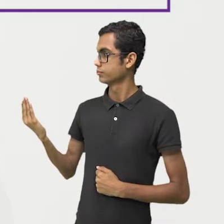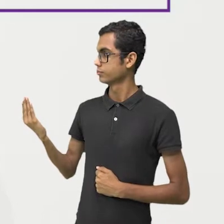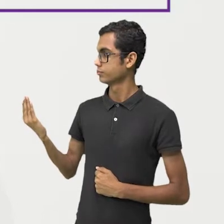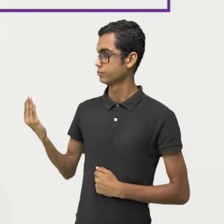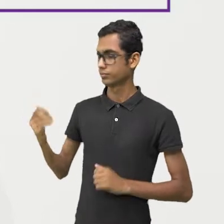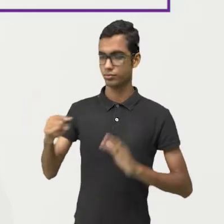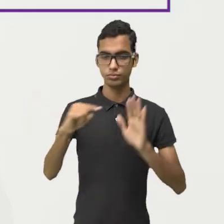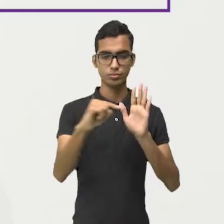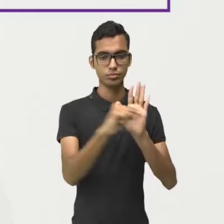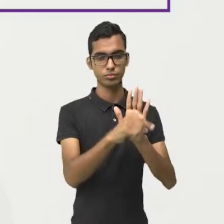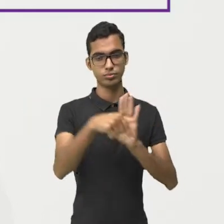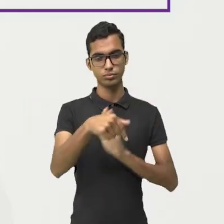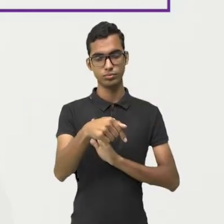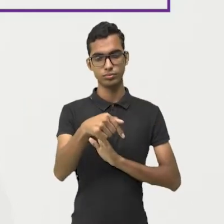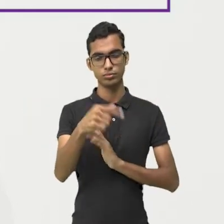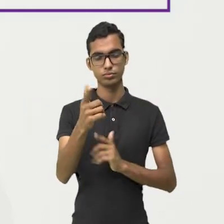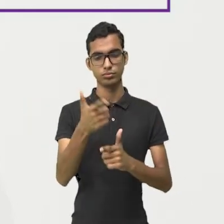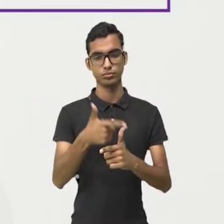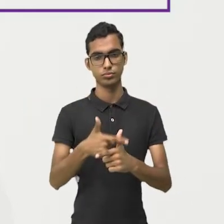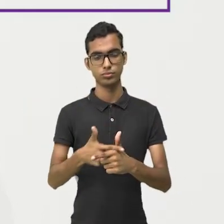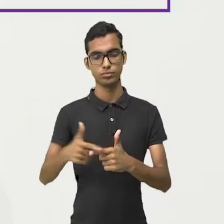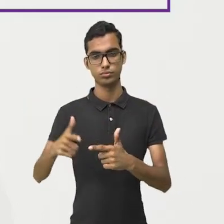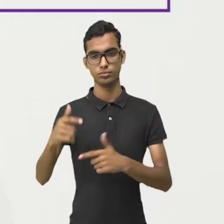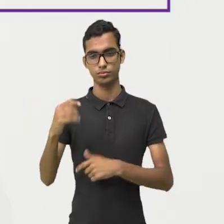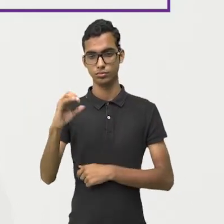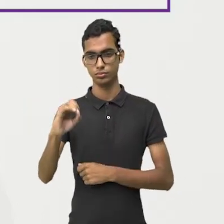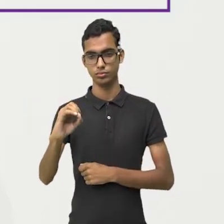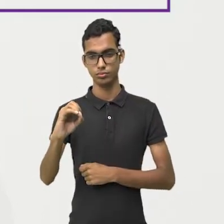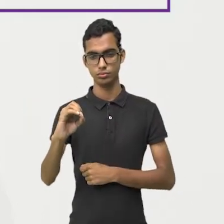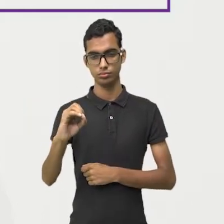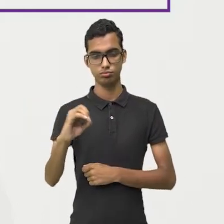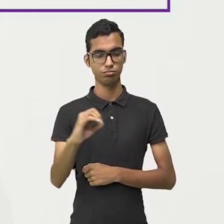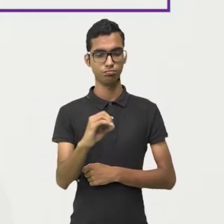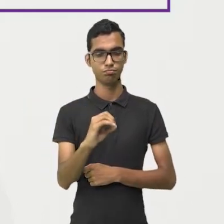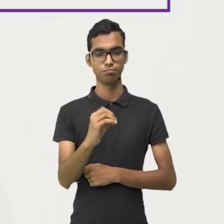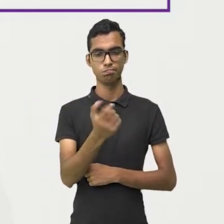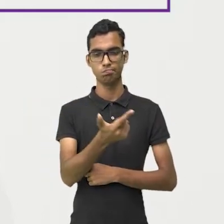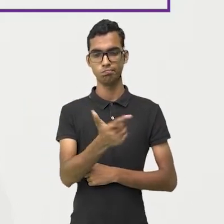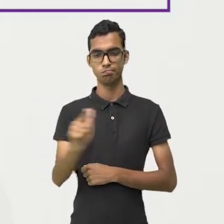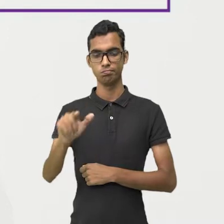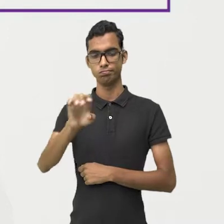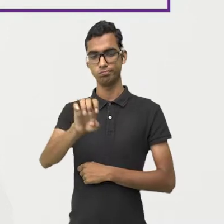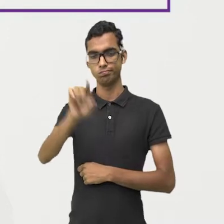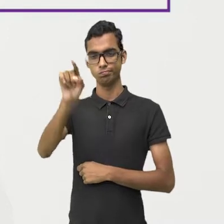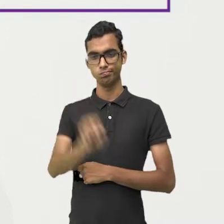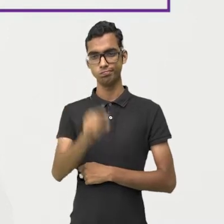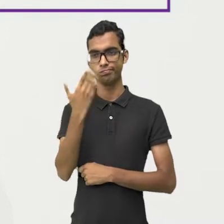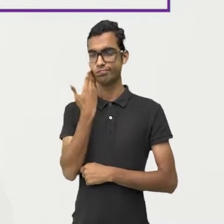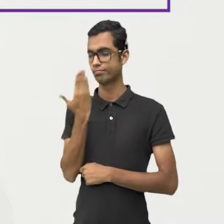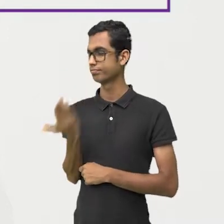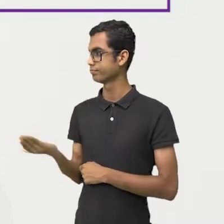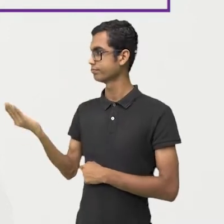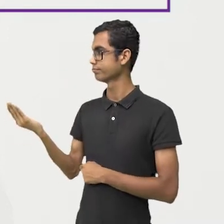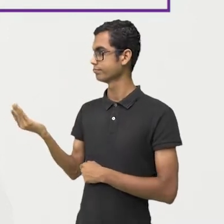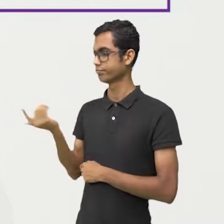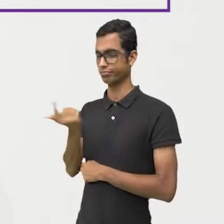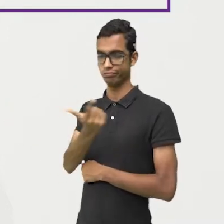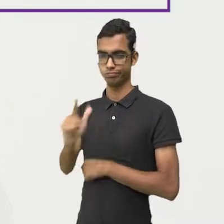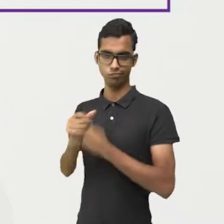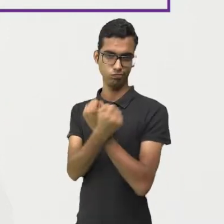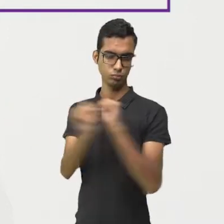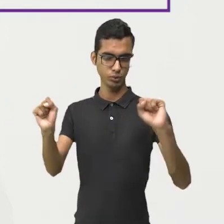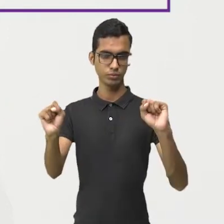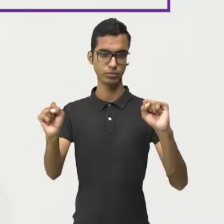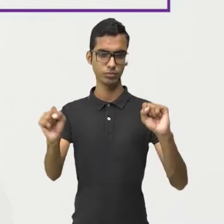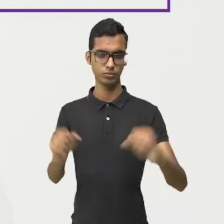isso não existe. Olha só como é que eu escrevo em matemática. Não existe. Não existe essa divisão.